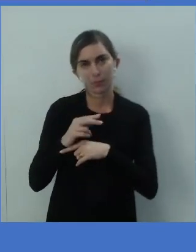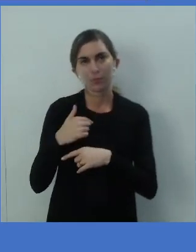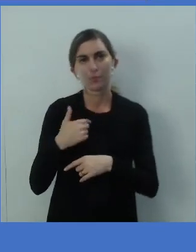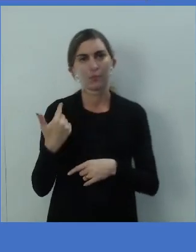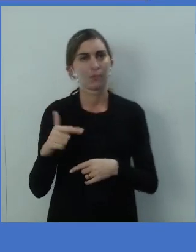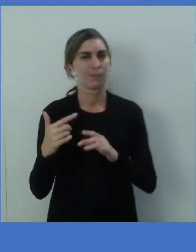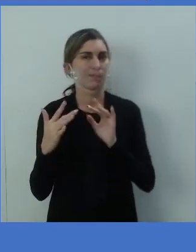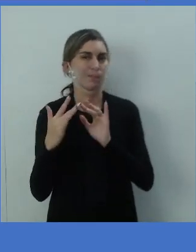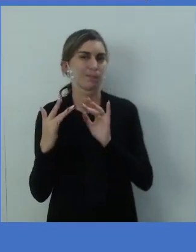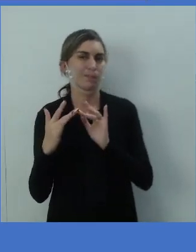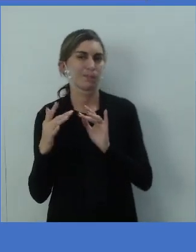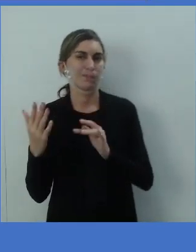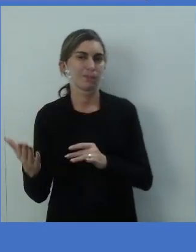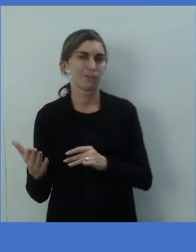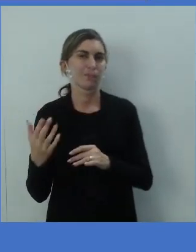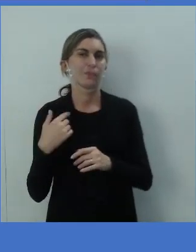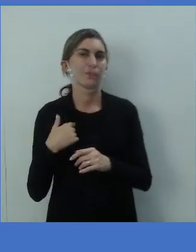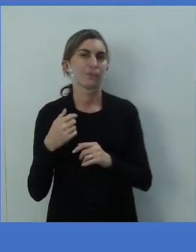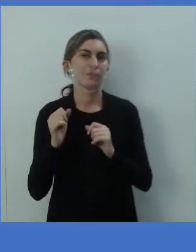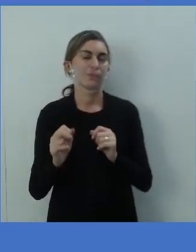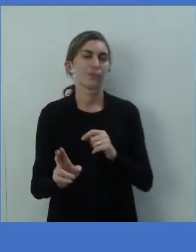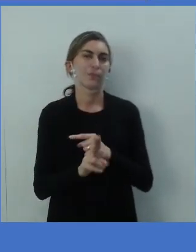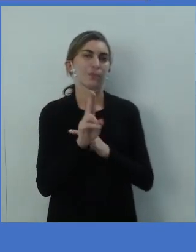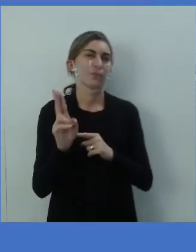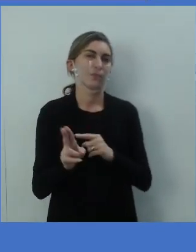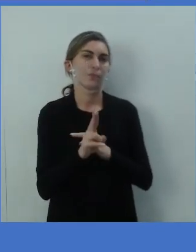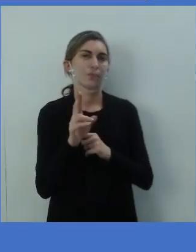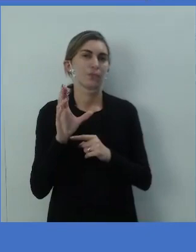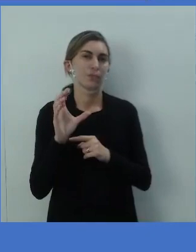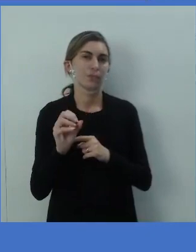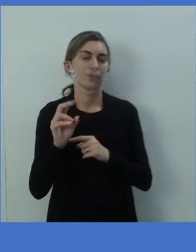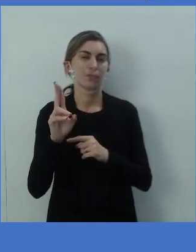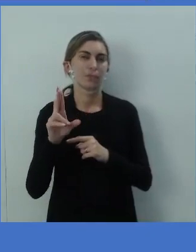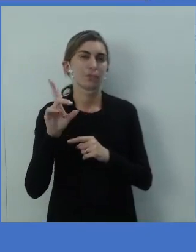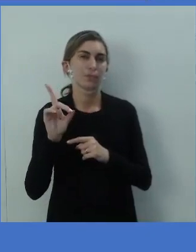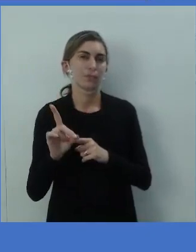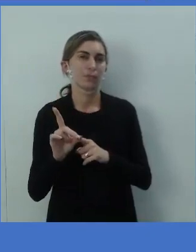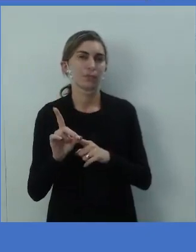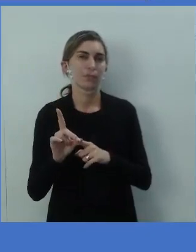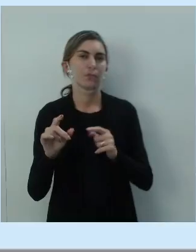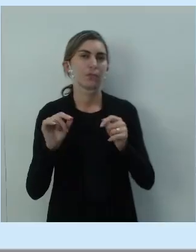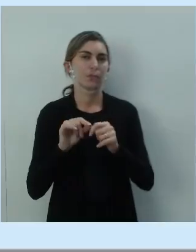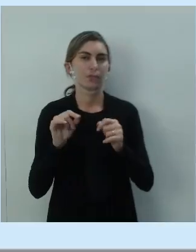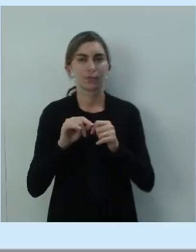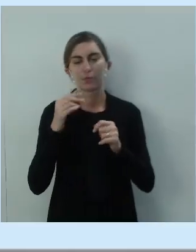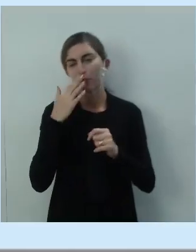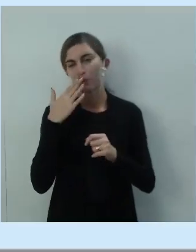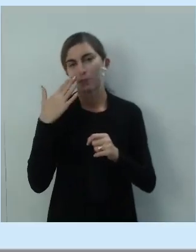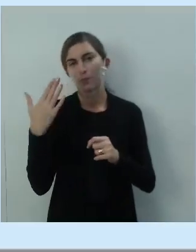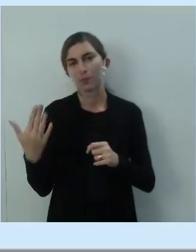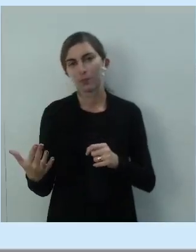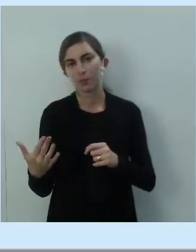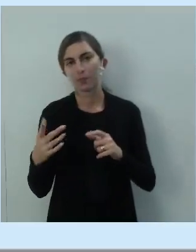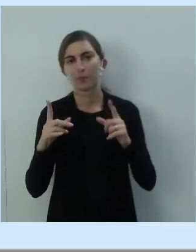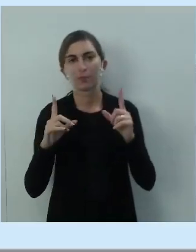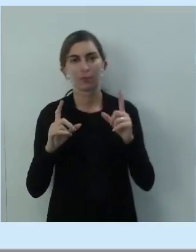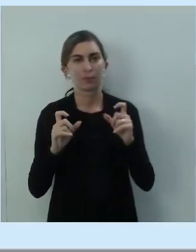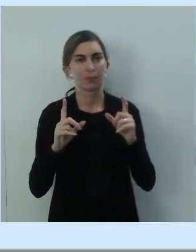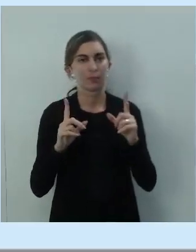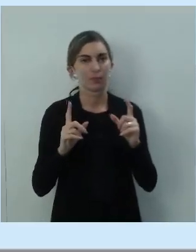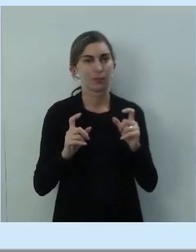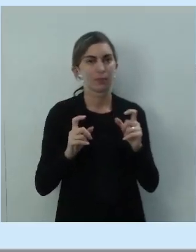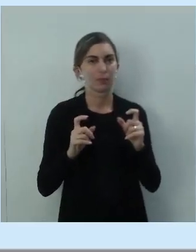afinidade. Então, você pode utilizar could para fazer esse pedido. Então, a imagem diz assim, ó,